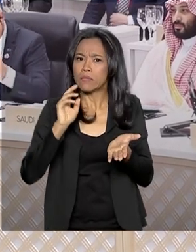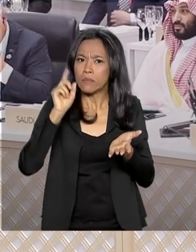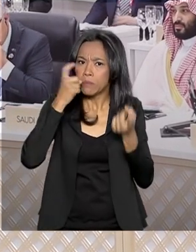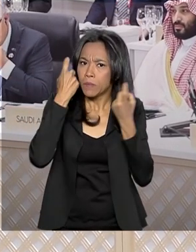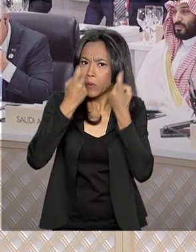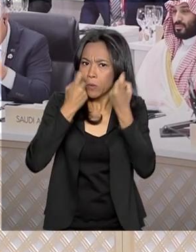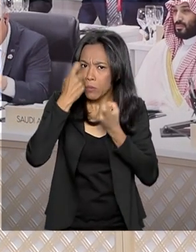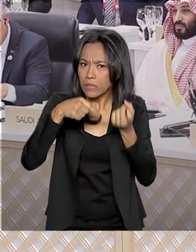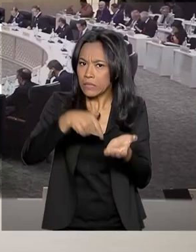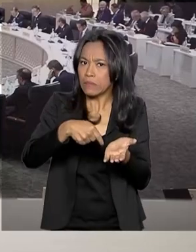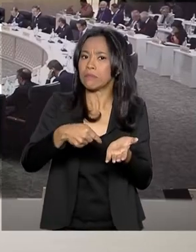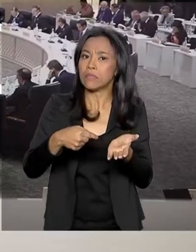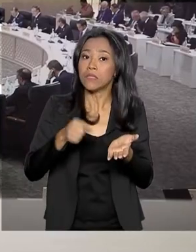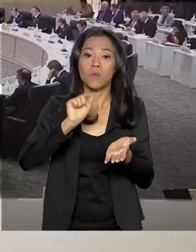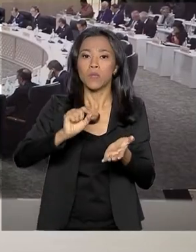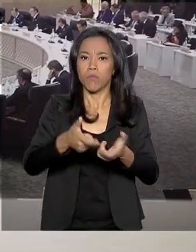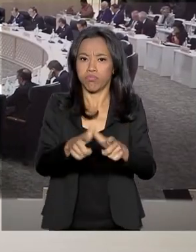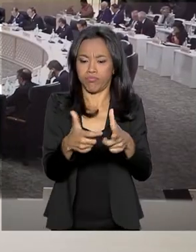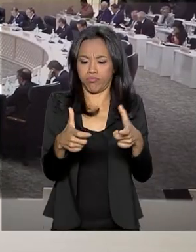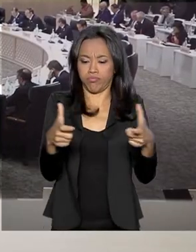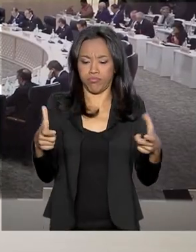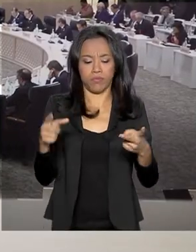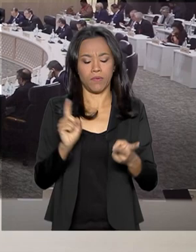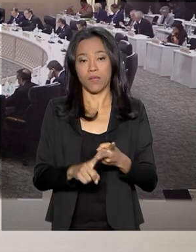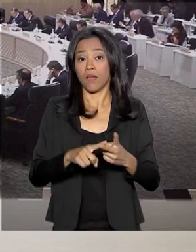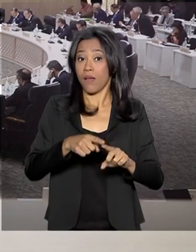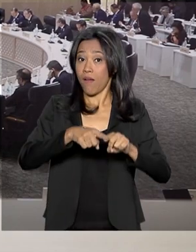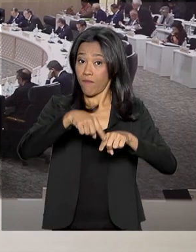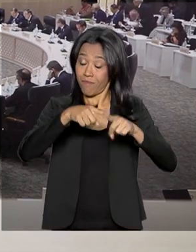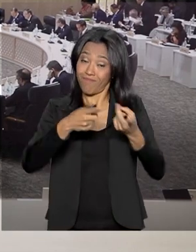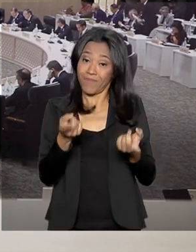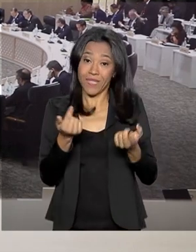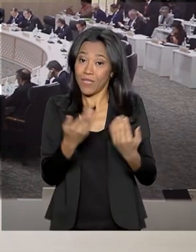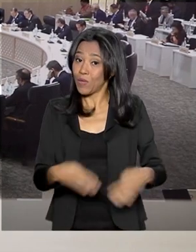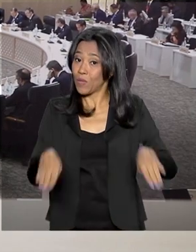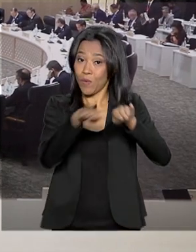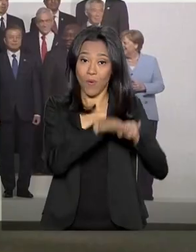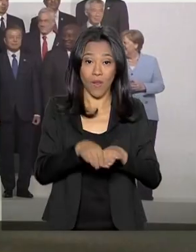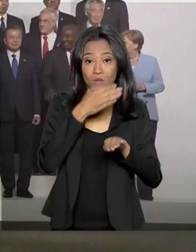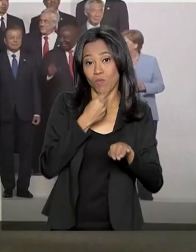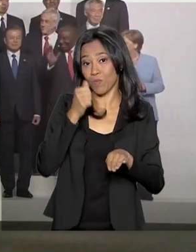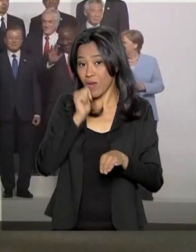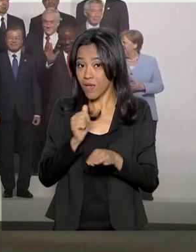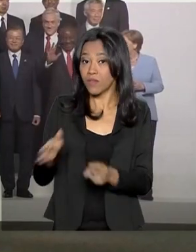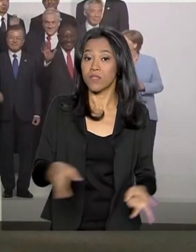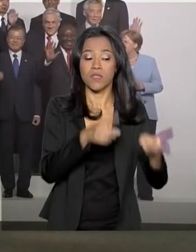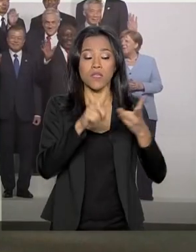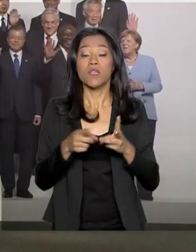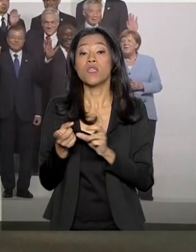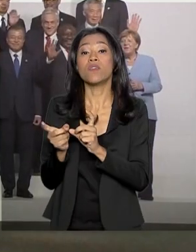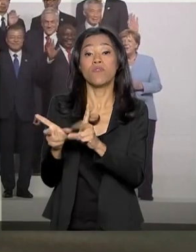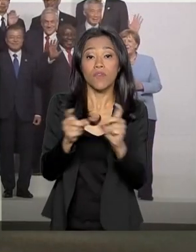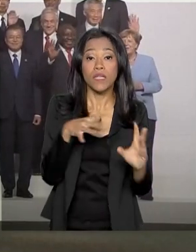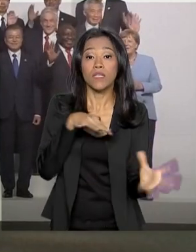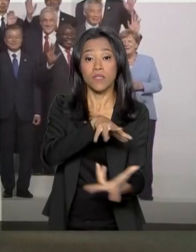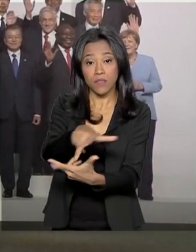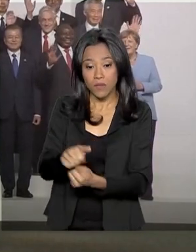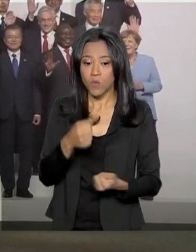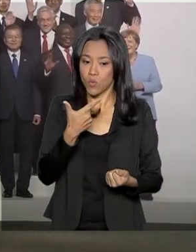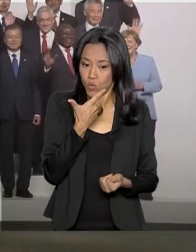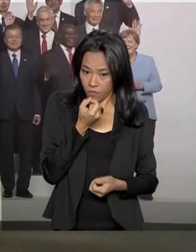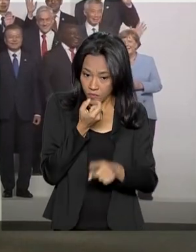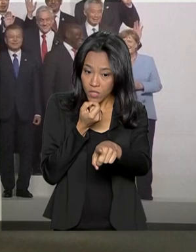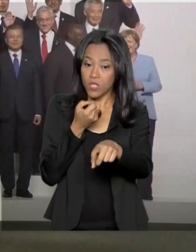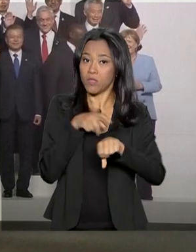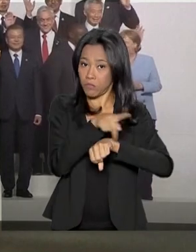crescimento demográfico, desigualdade de gênero, comércio internacional. Os 20 participantes confirmaram